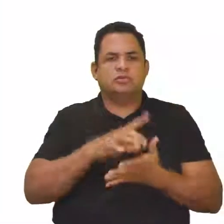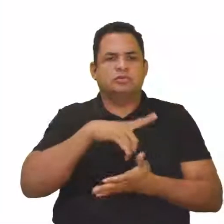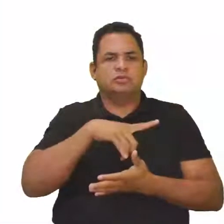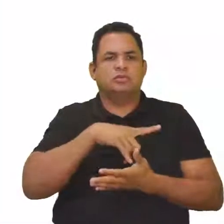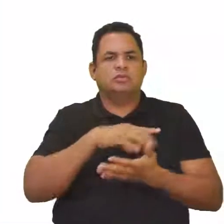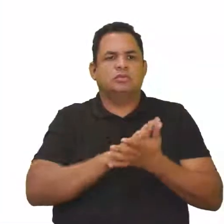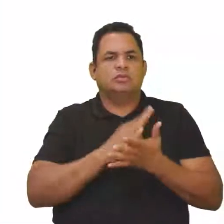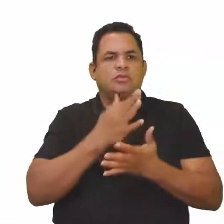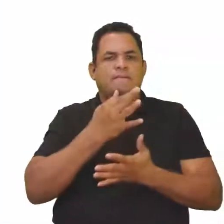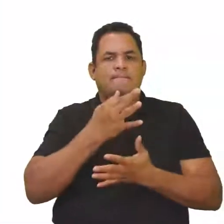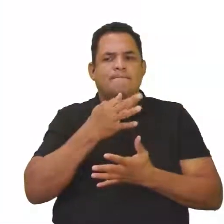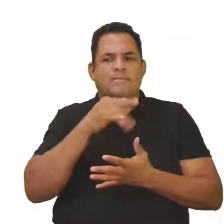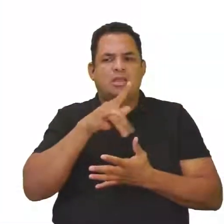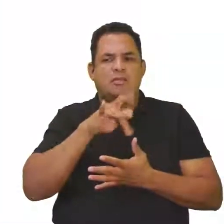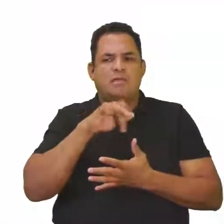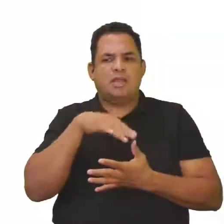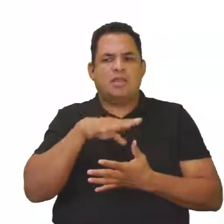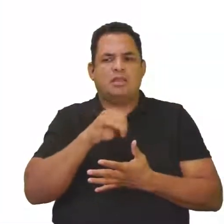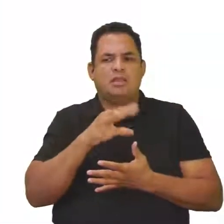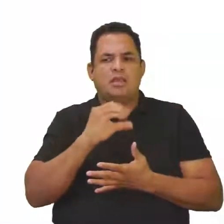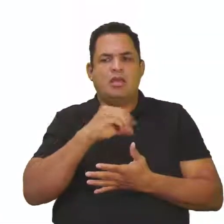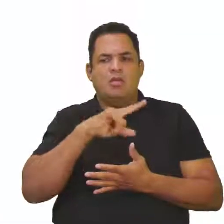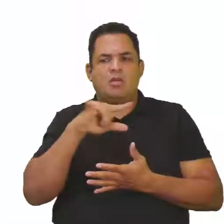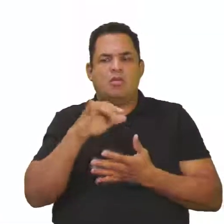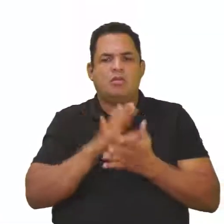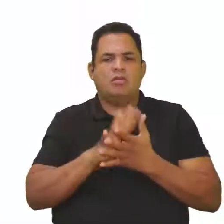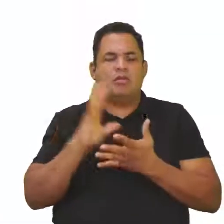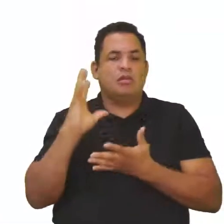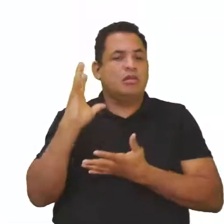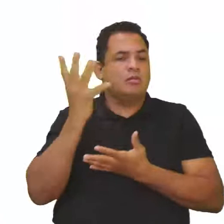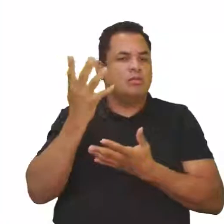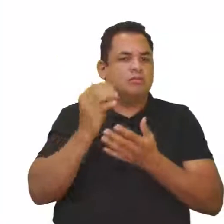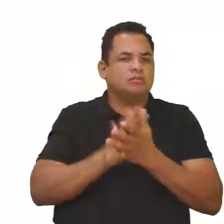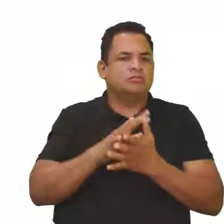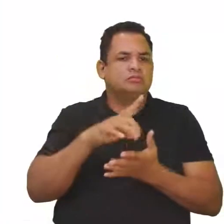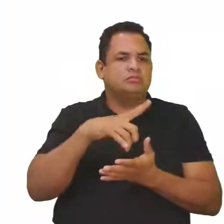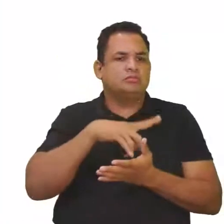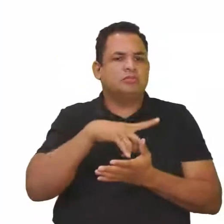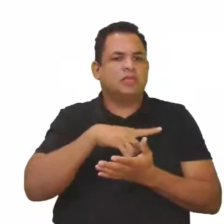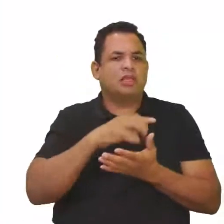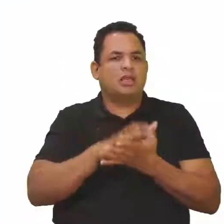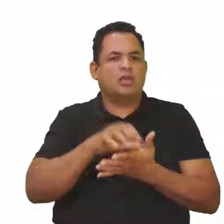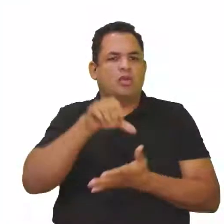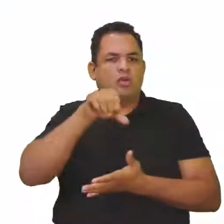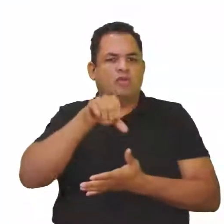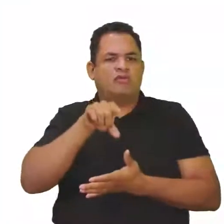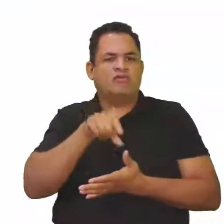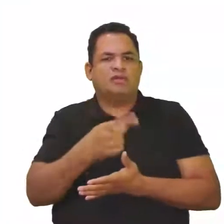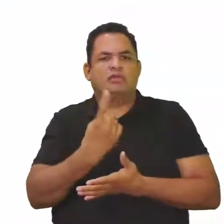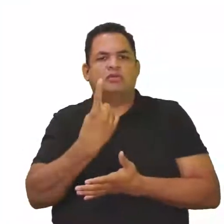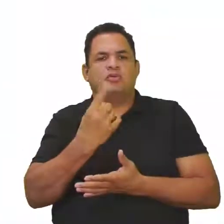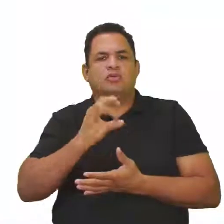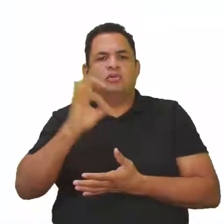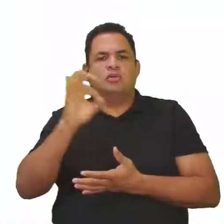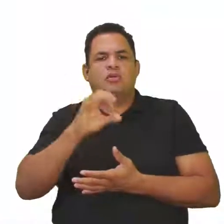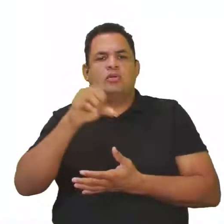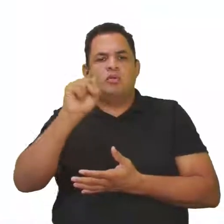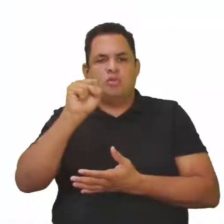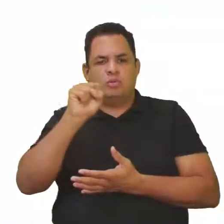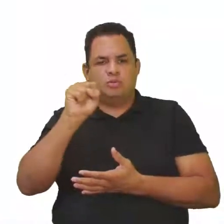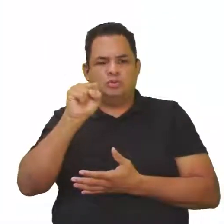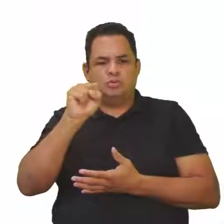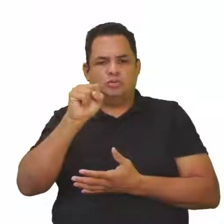exemplo, o pimentão, ele é capaz de permanecer ali com cerca de 91,8% dos